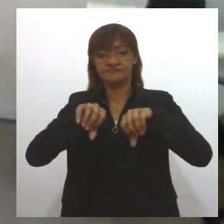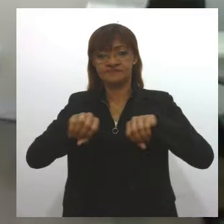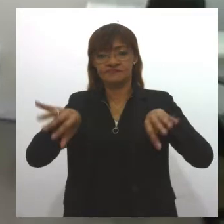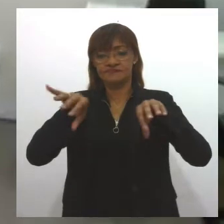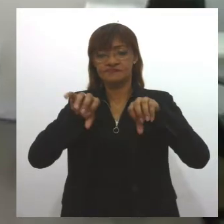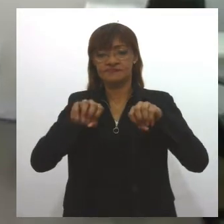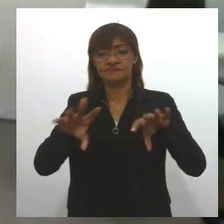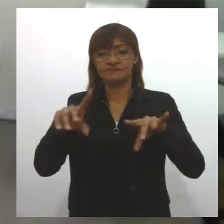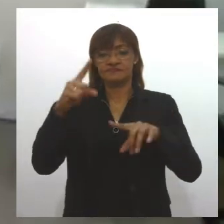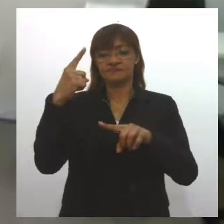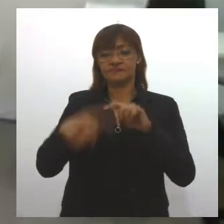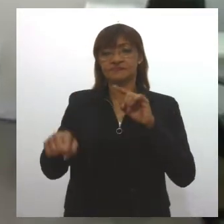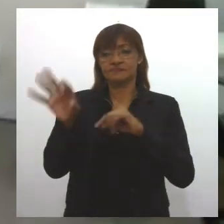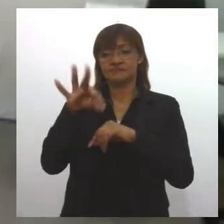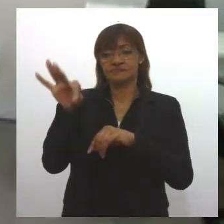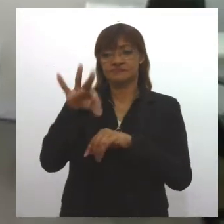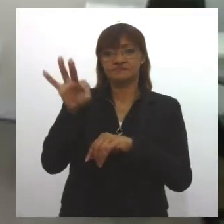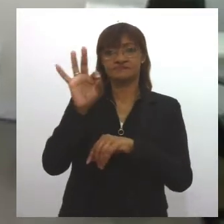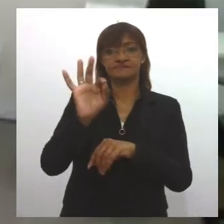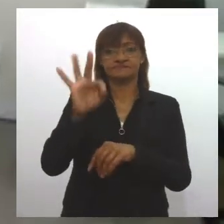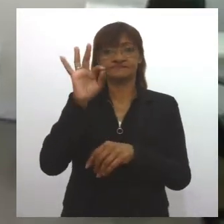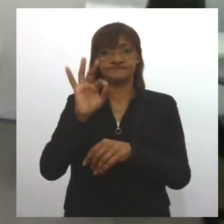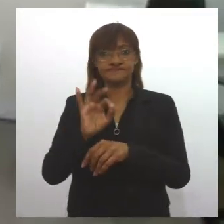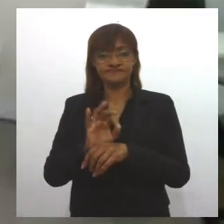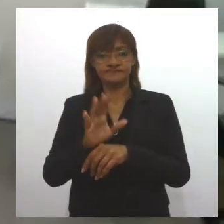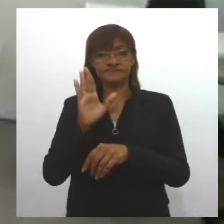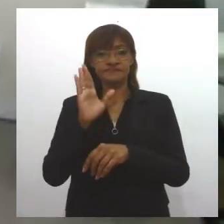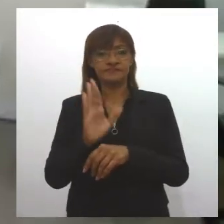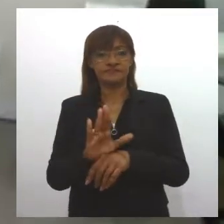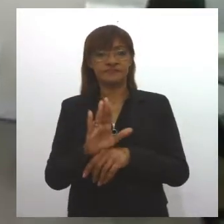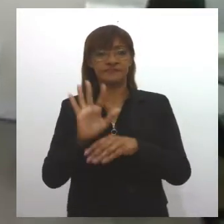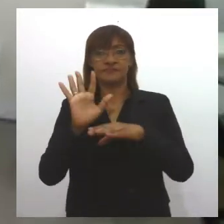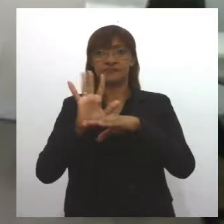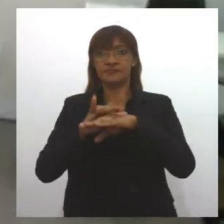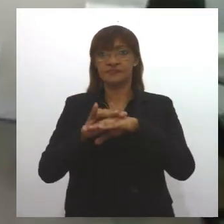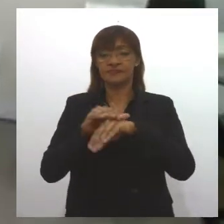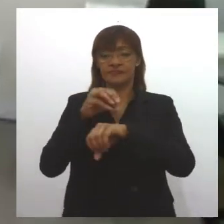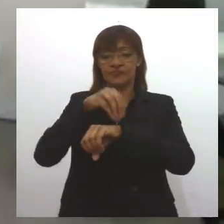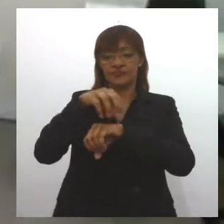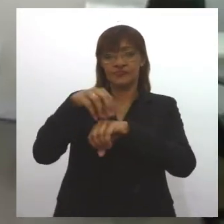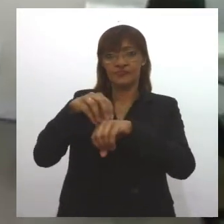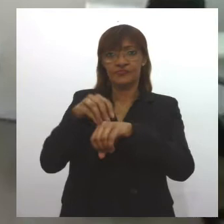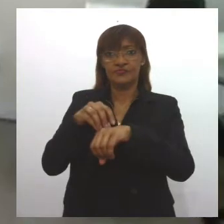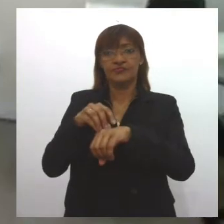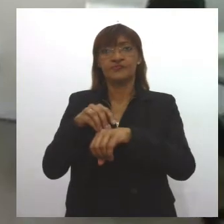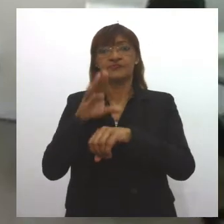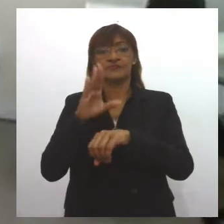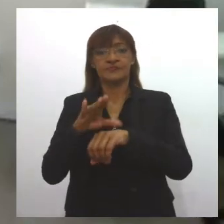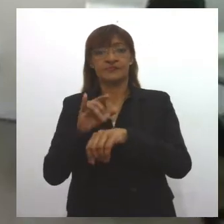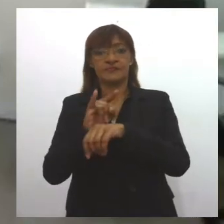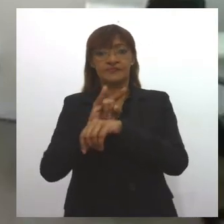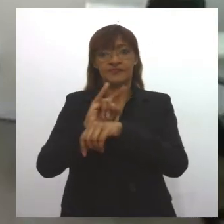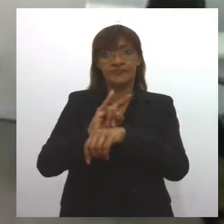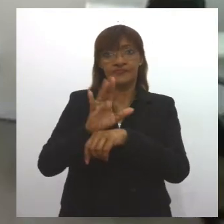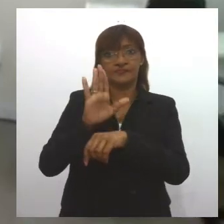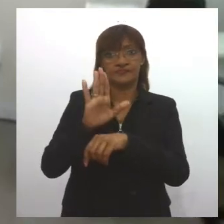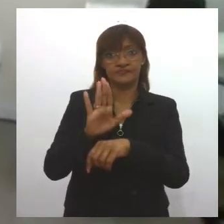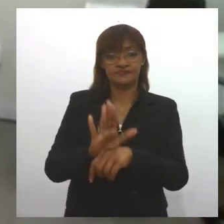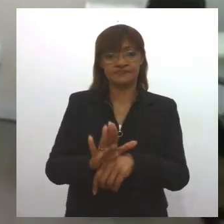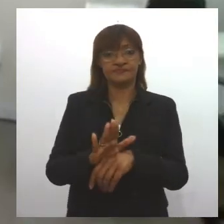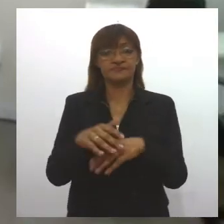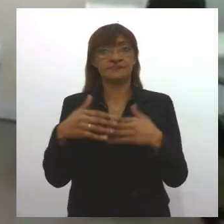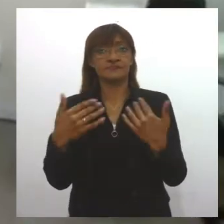mosquito Aedes aegypti, transmissor das doenças dengue, zika e chikungunya. A deputada estadual, Dina Almeida,